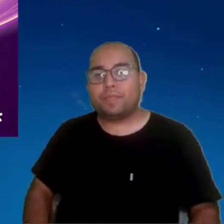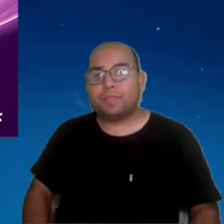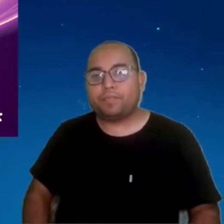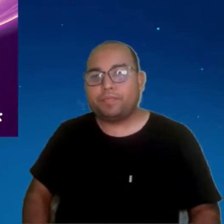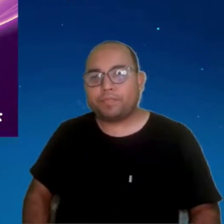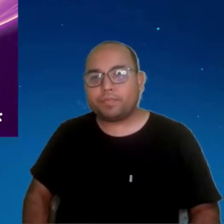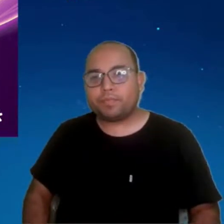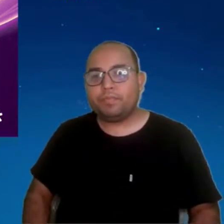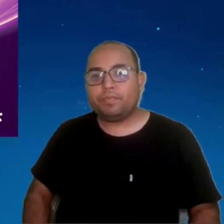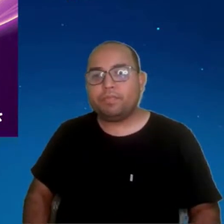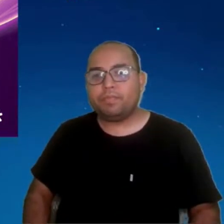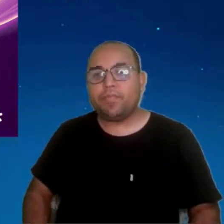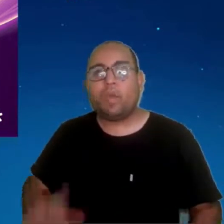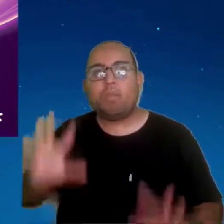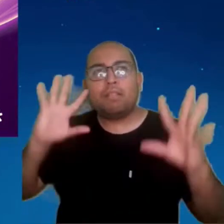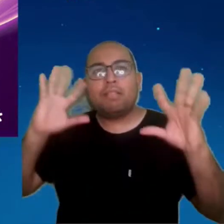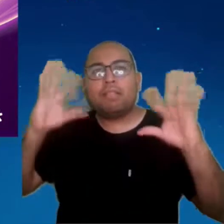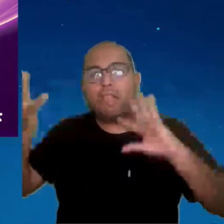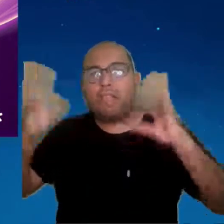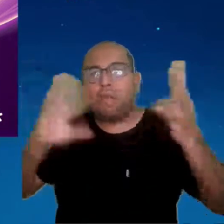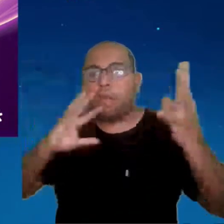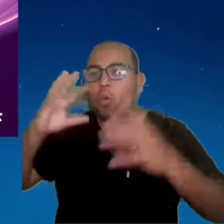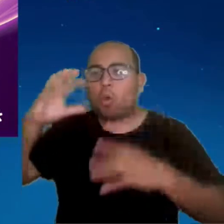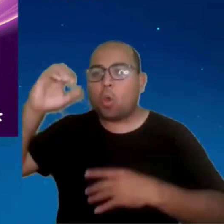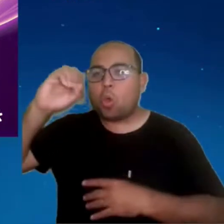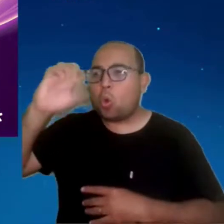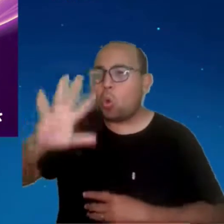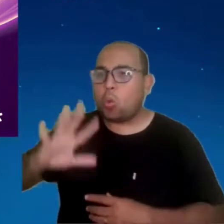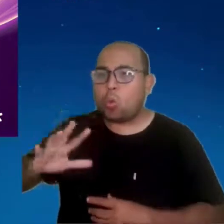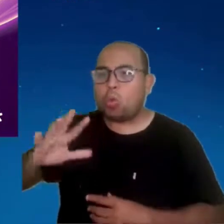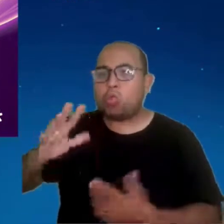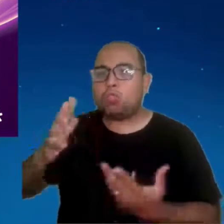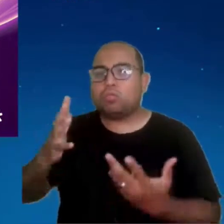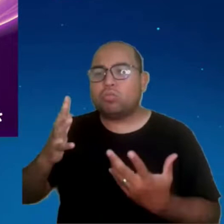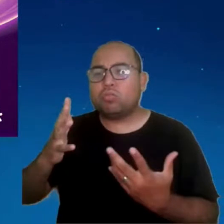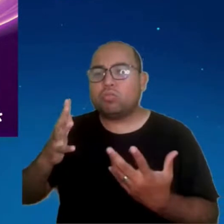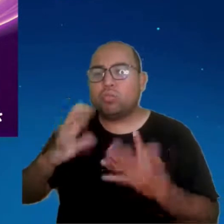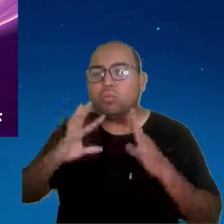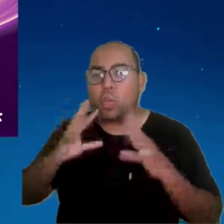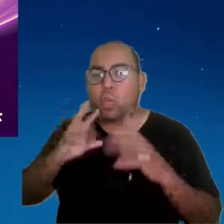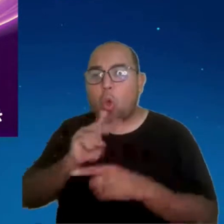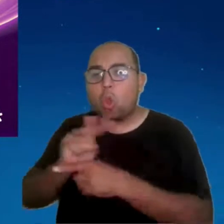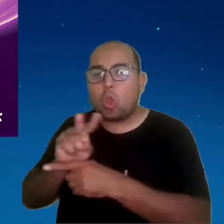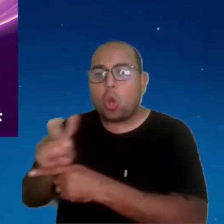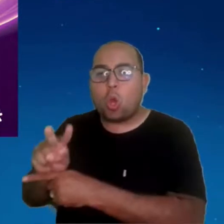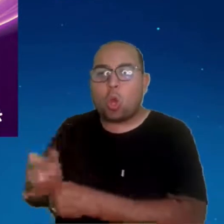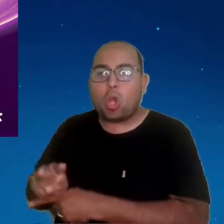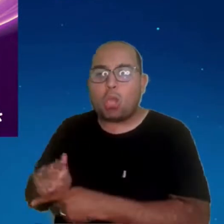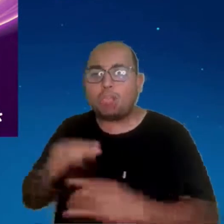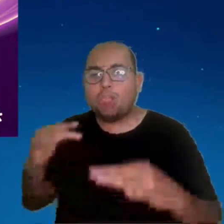meteorologia, NFC, iluminação, transporte, monitoramento de tráfego, tudo isso vai estar conectado.